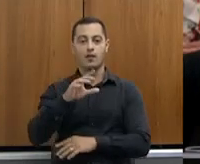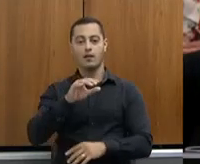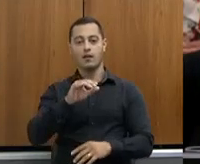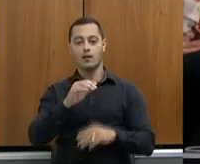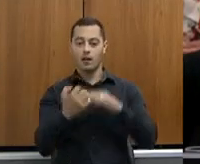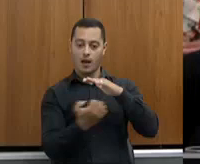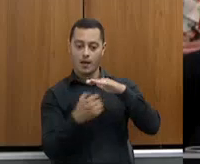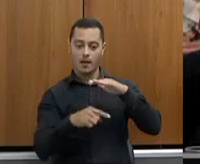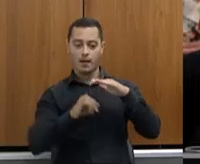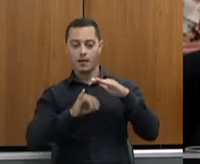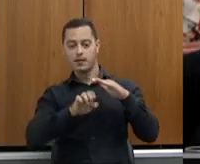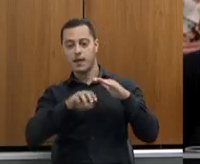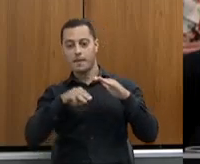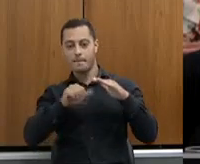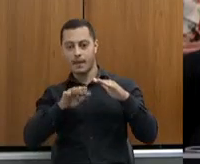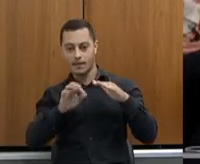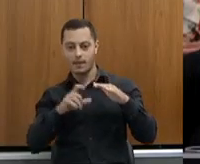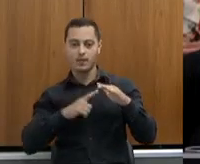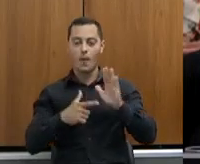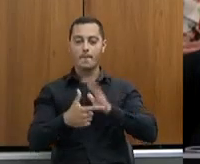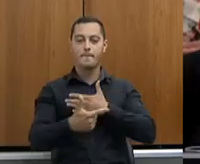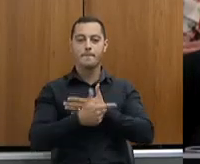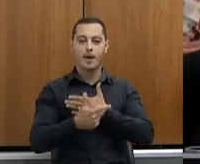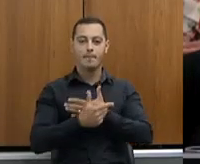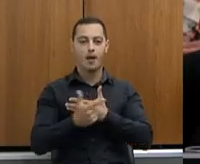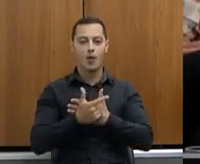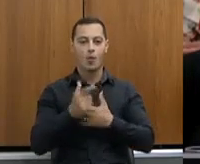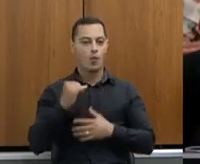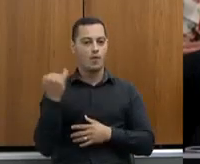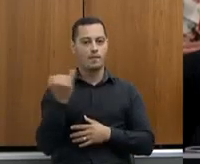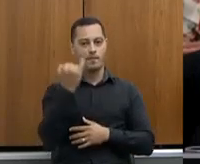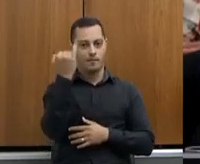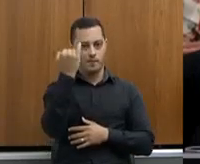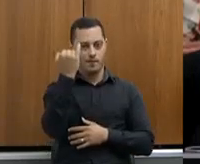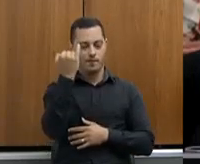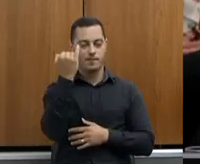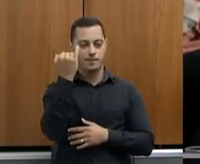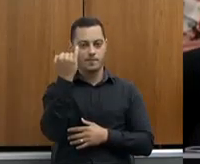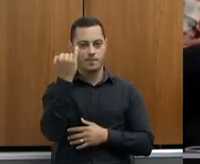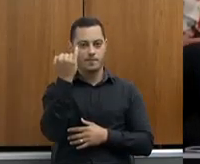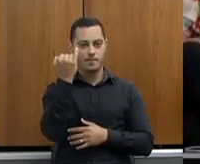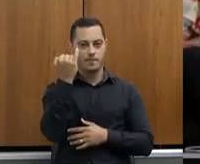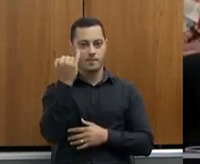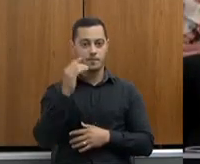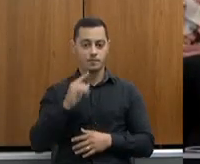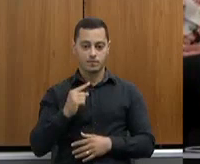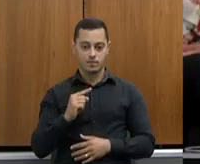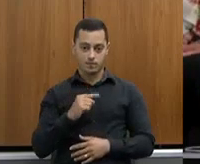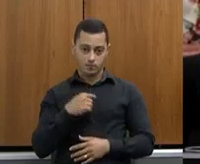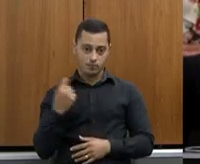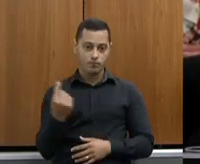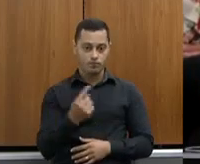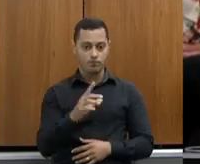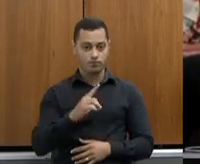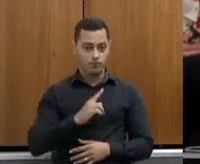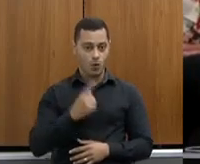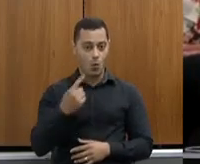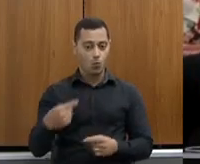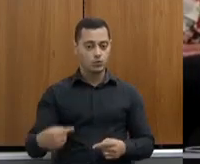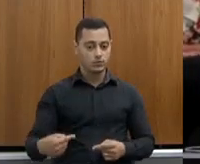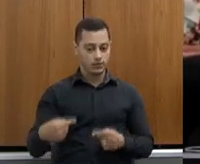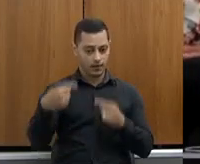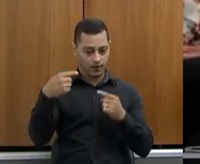fundamental na questão da sustentabilidade. Nós temos uma capilaridade enorme e nós temos aí um desafio muito